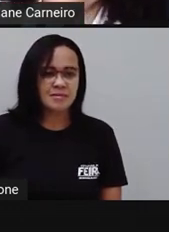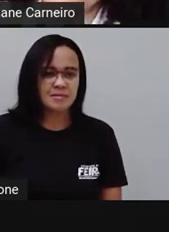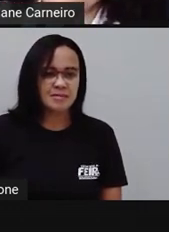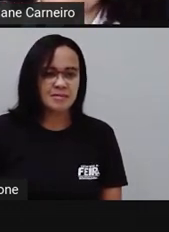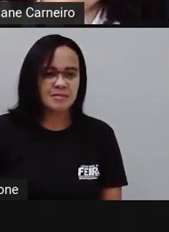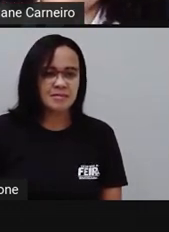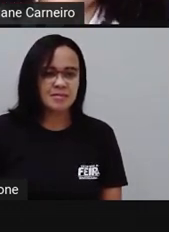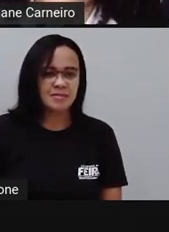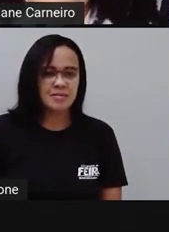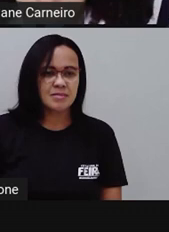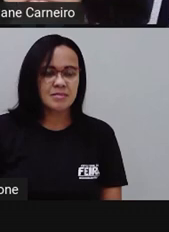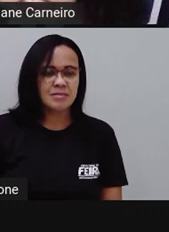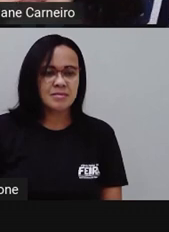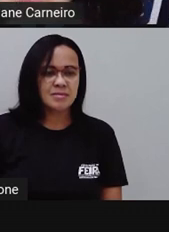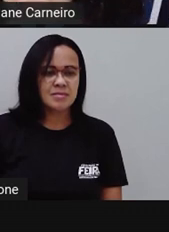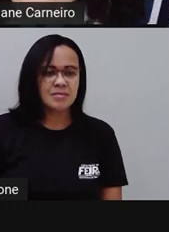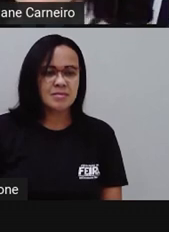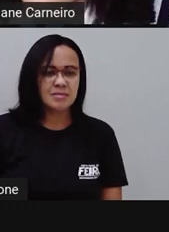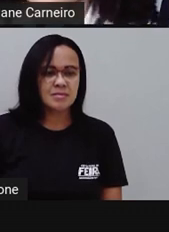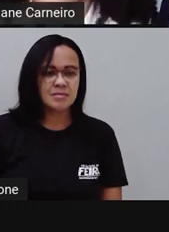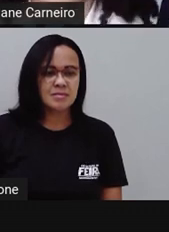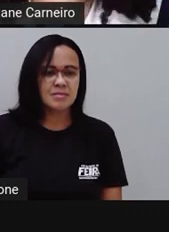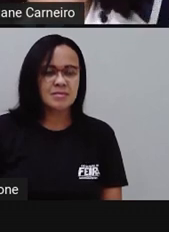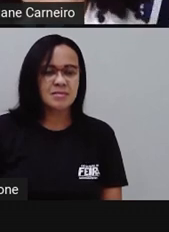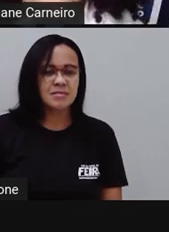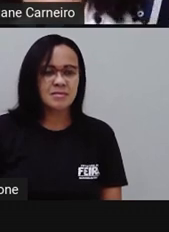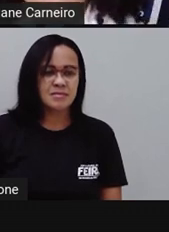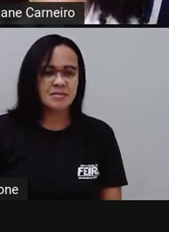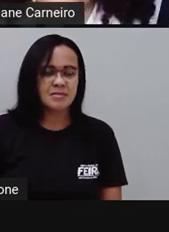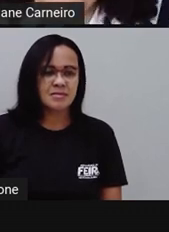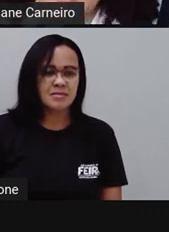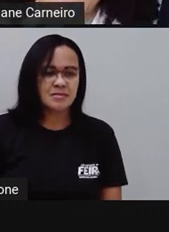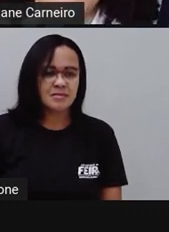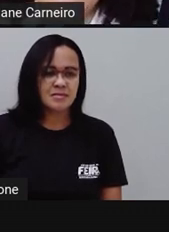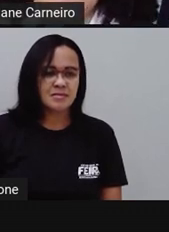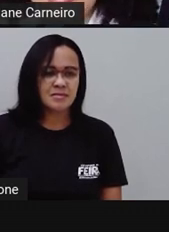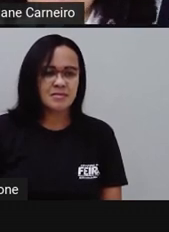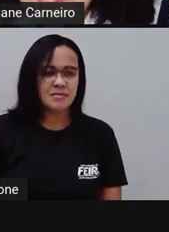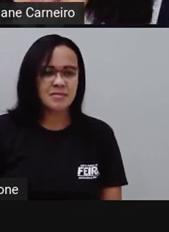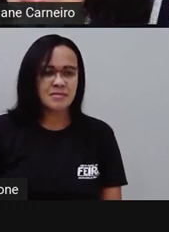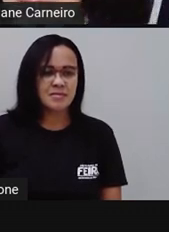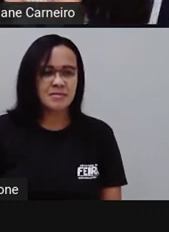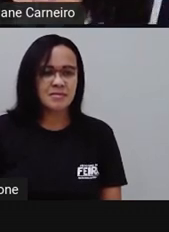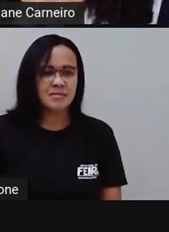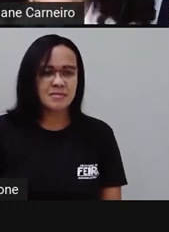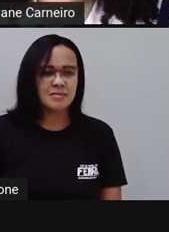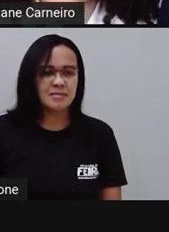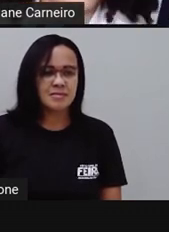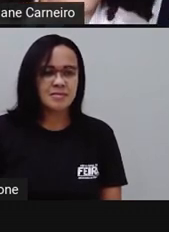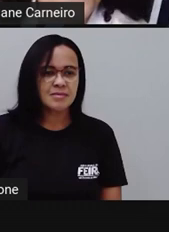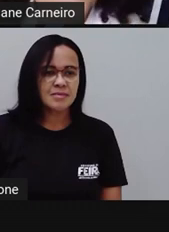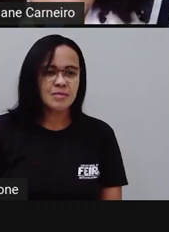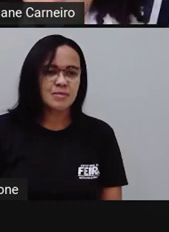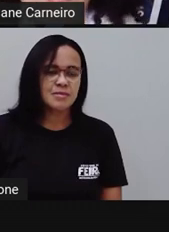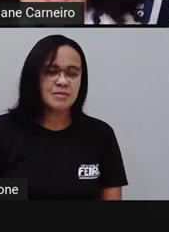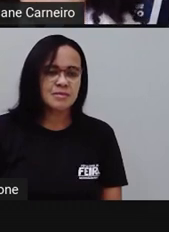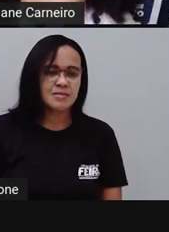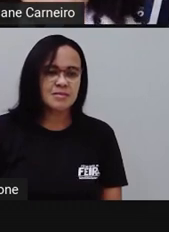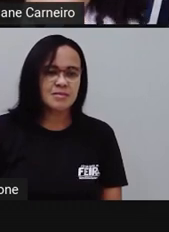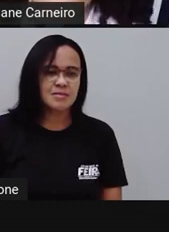sua porta de entrada. Também de azul a janela, para a cor ficar combinada. Às vezes, a cor contém algum